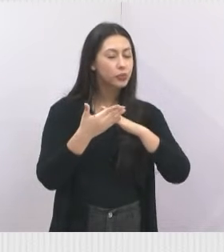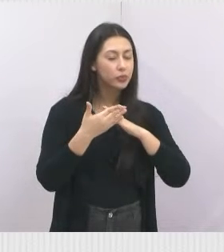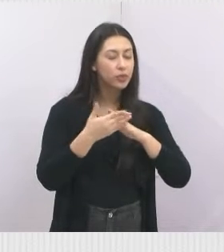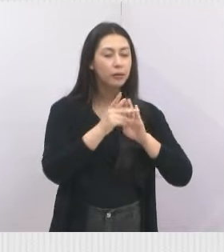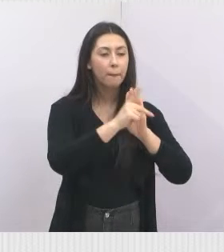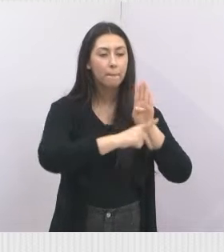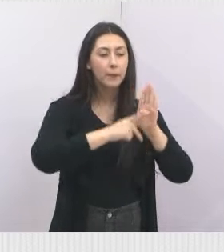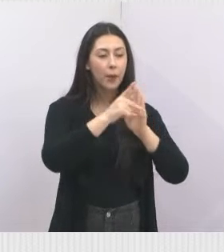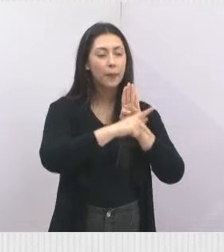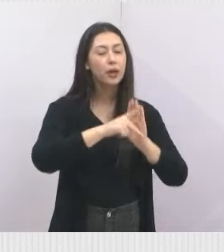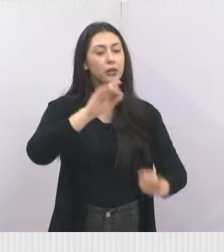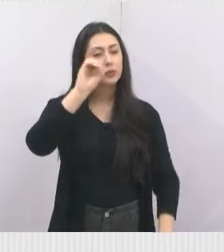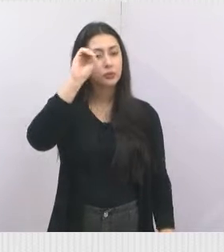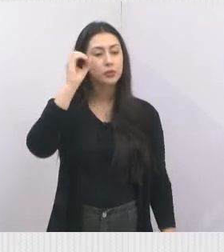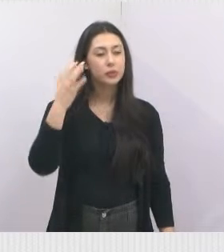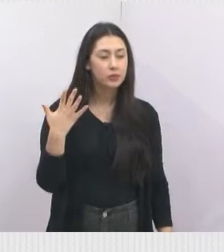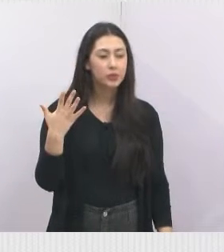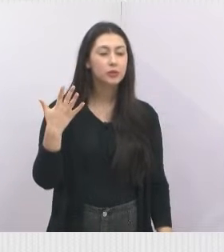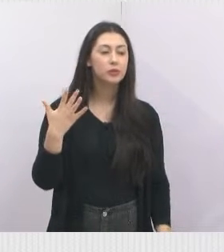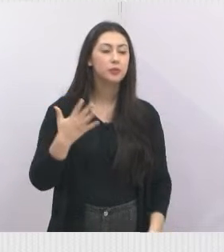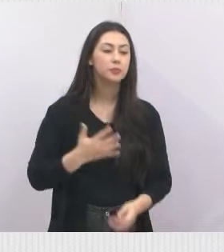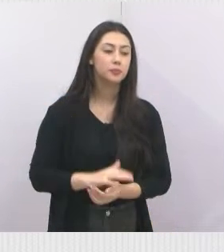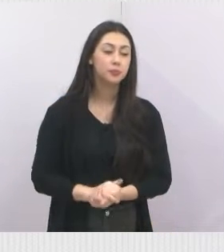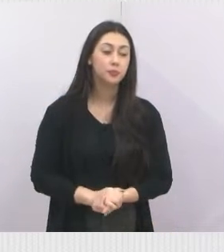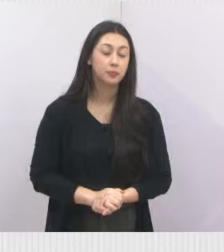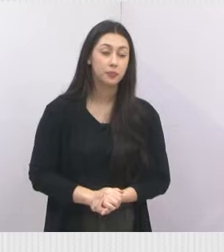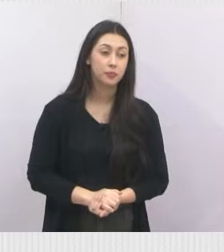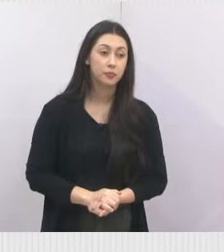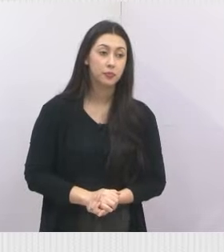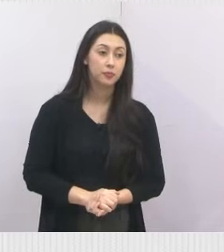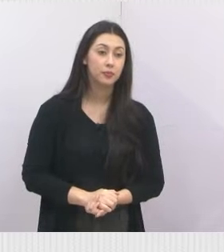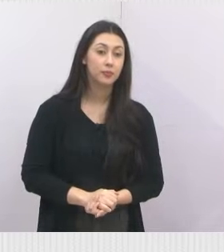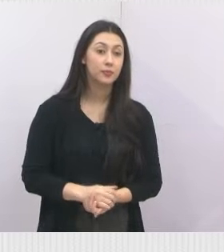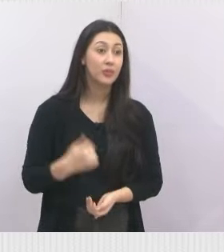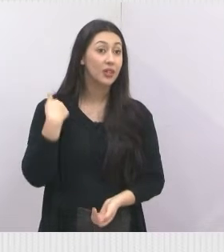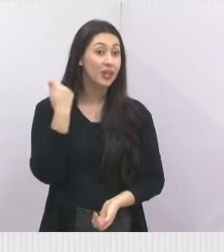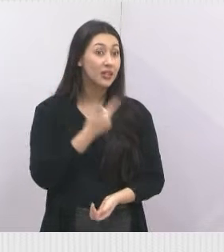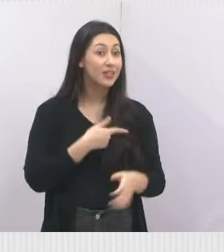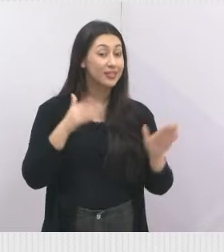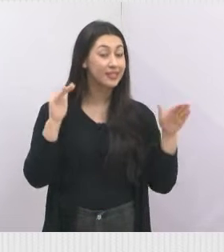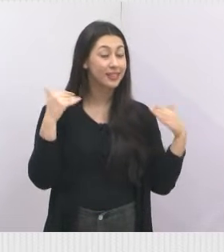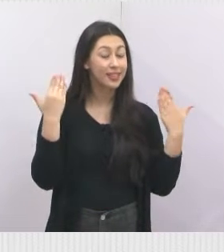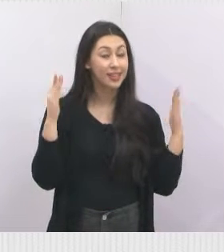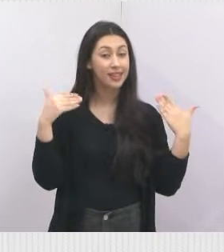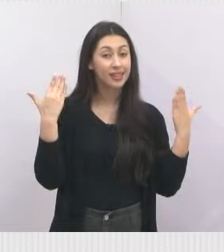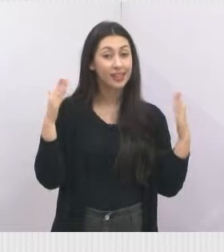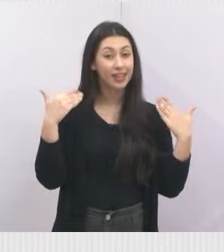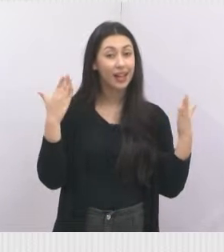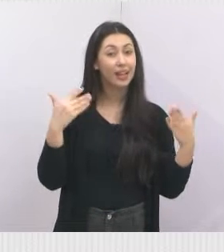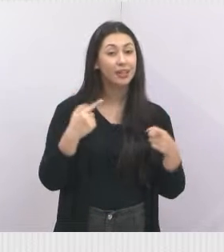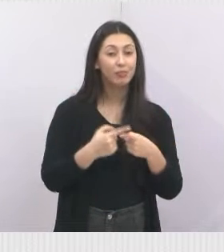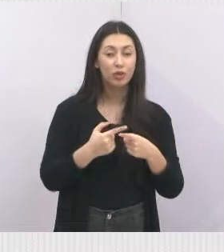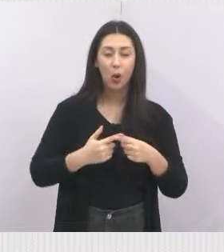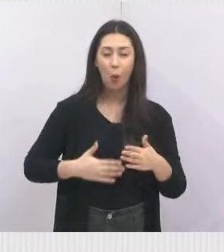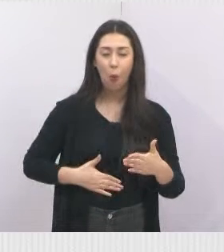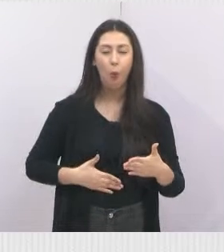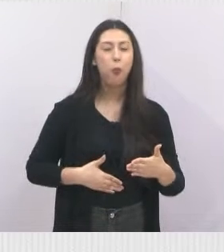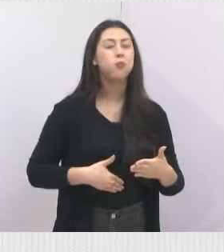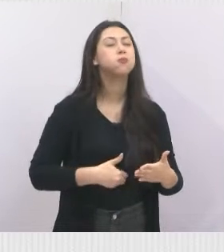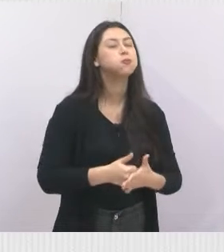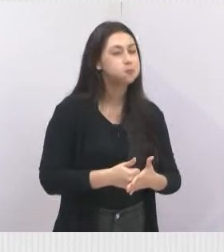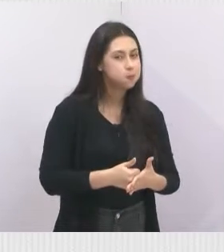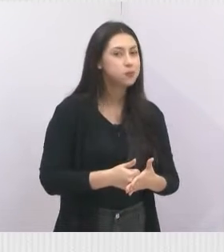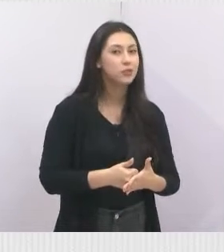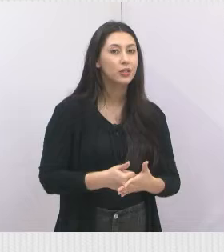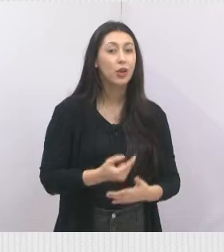que o Bom Prato viesse para Jacarei. Isso está alegrando muita gente, saciando a fome de muita gente